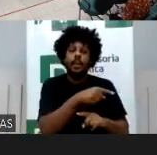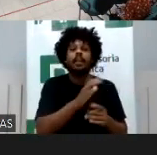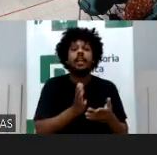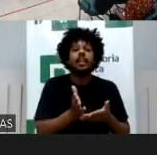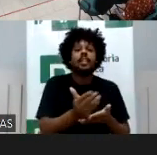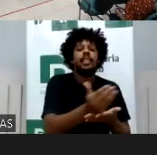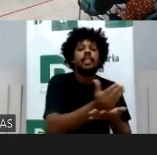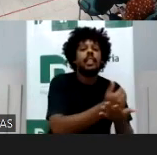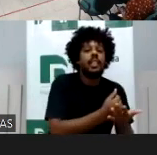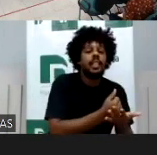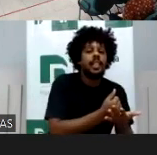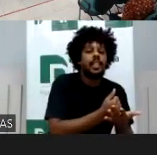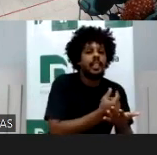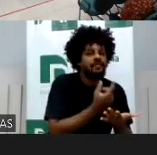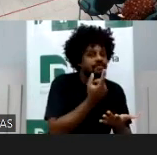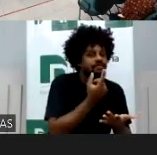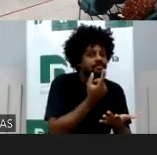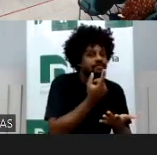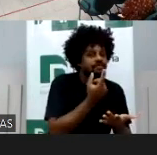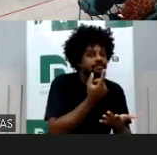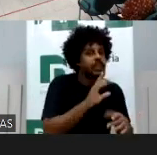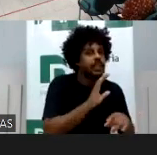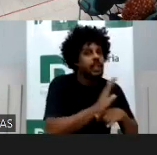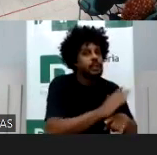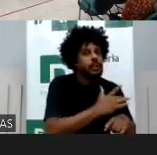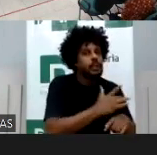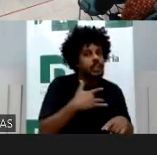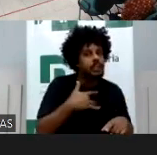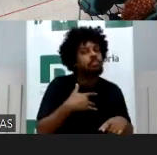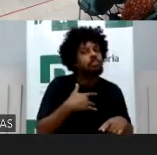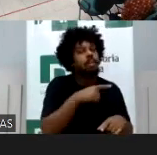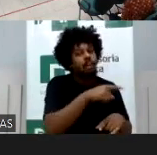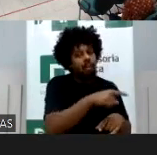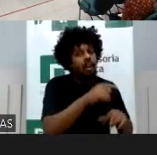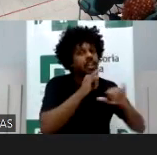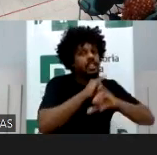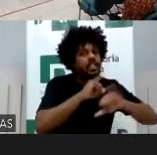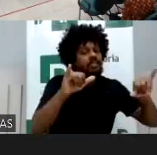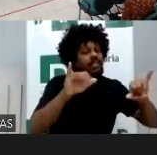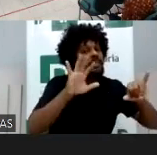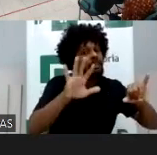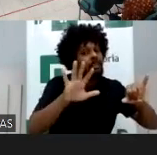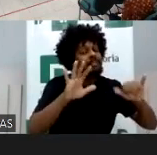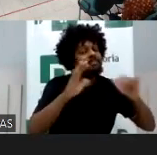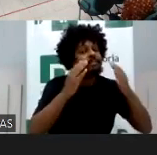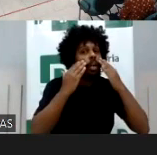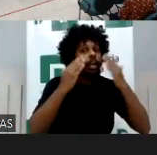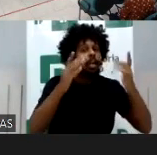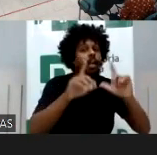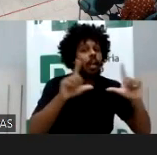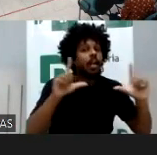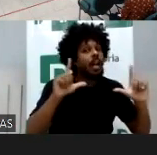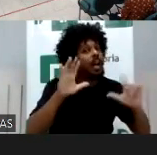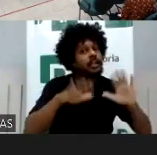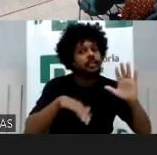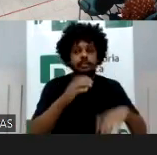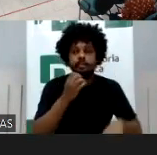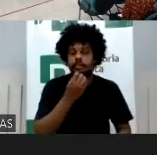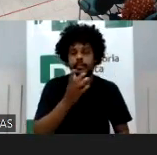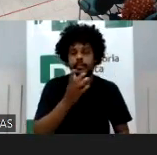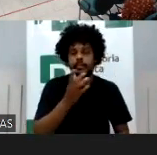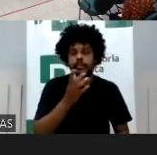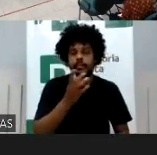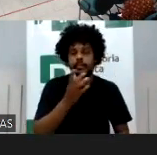fazendo superexposição. É possível se criar um perfil para expor um filho que tem uma questão e angariar solidariedade, arrecadar dinheiro